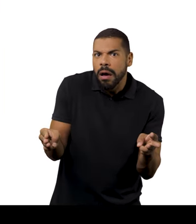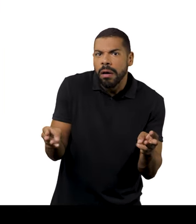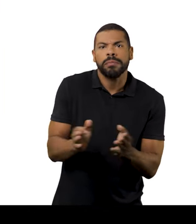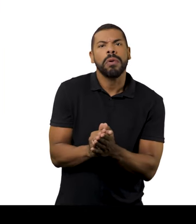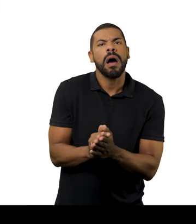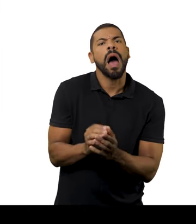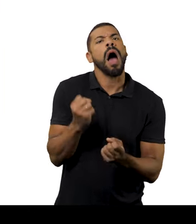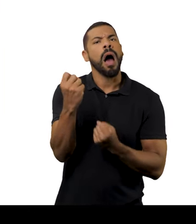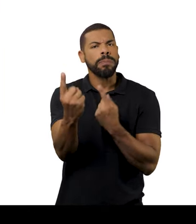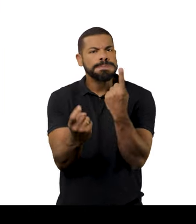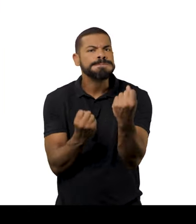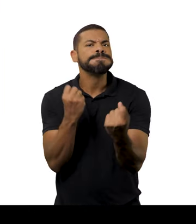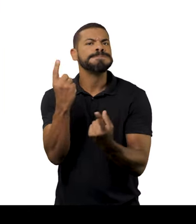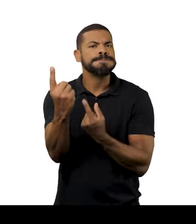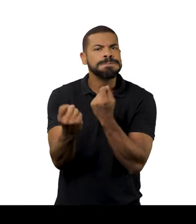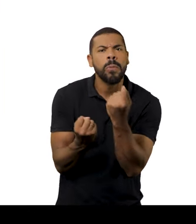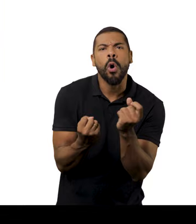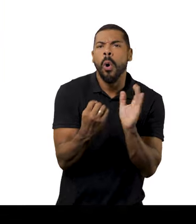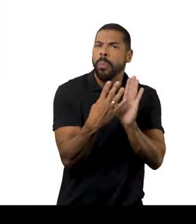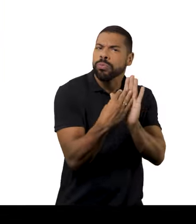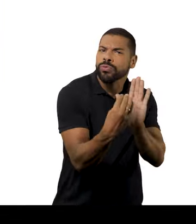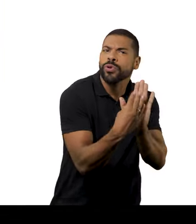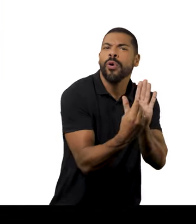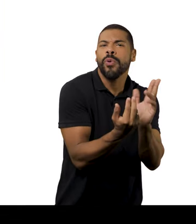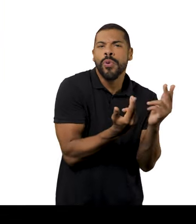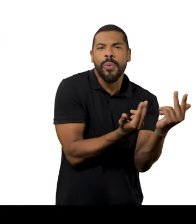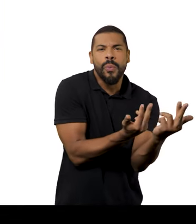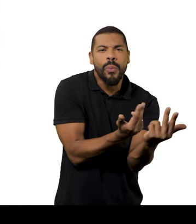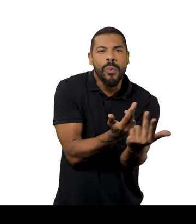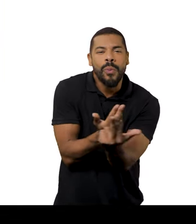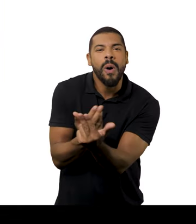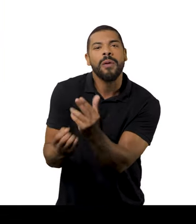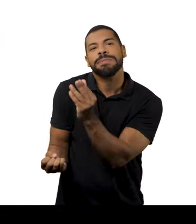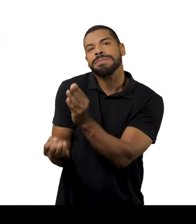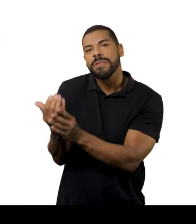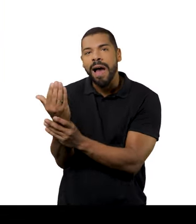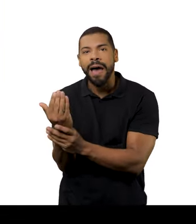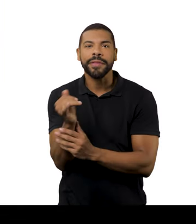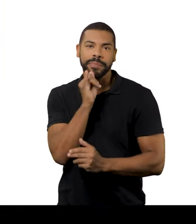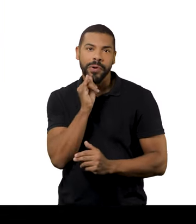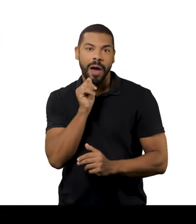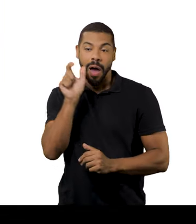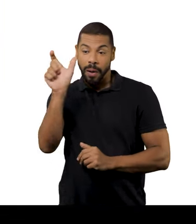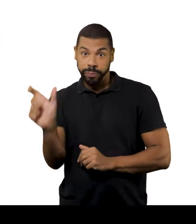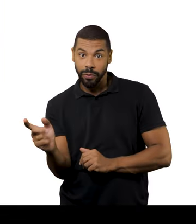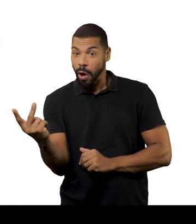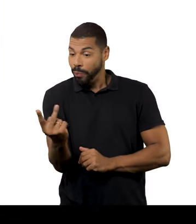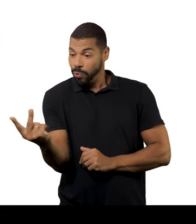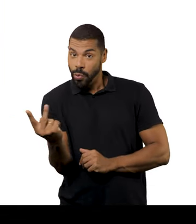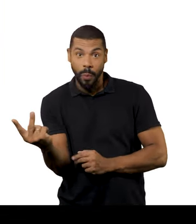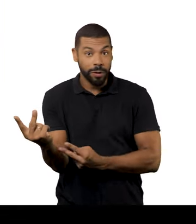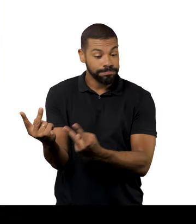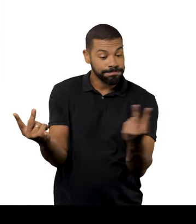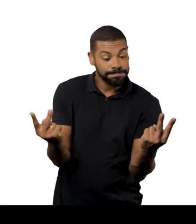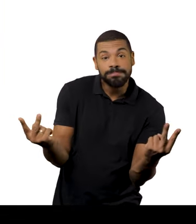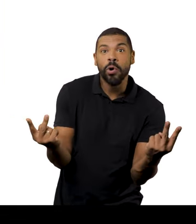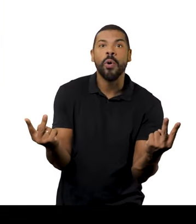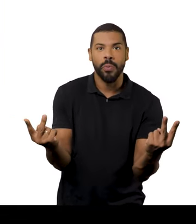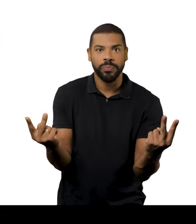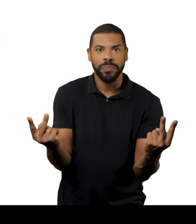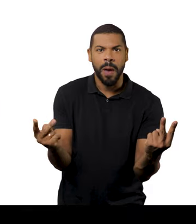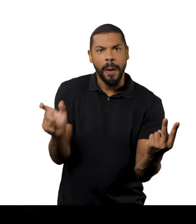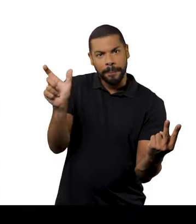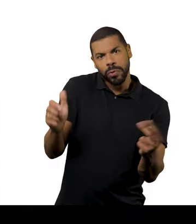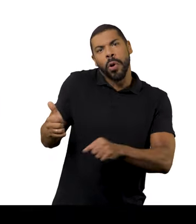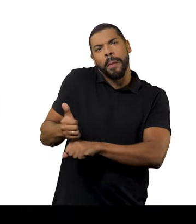repetindo esse mesmo modelo, criando duplas de estilistas